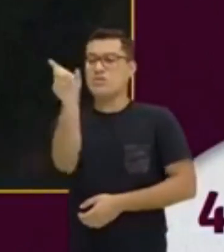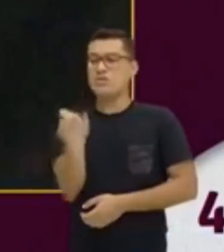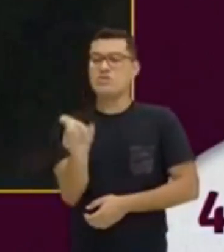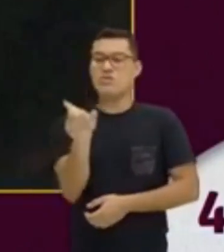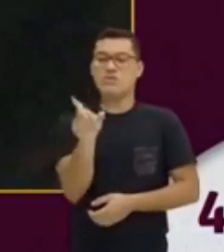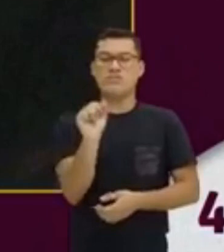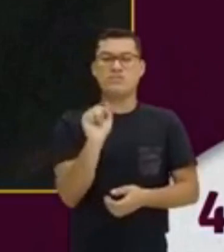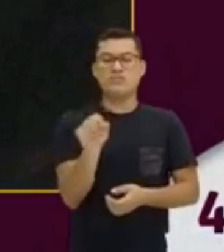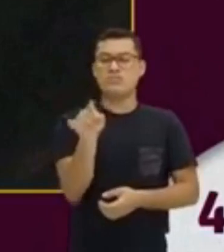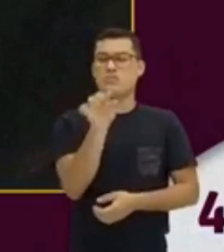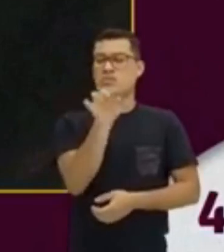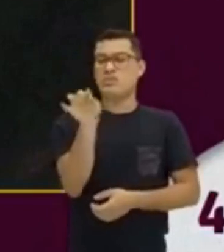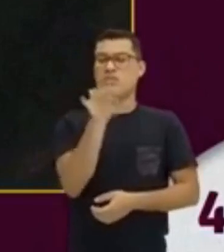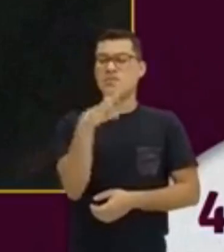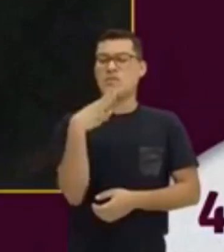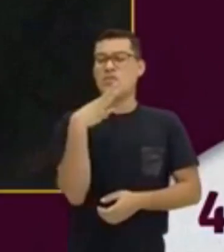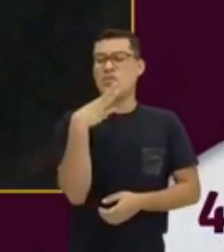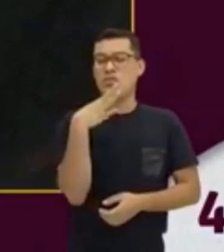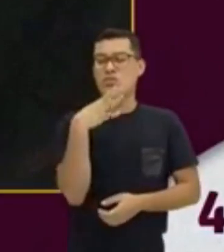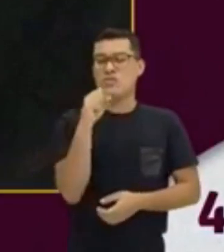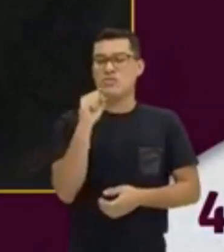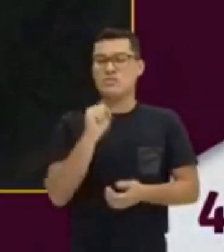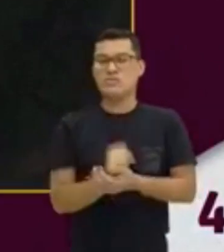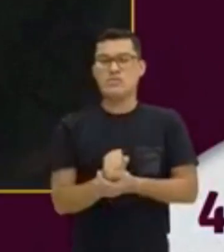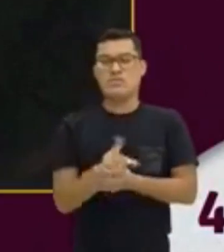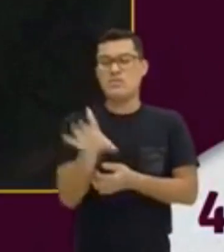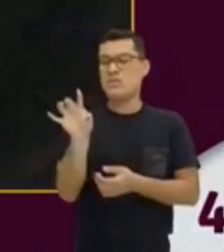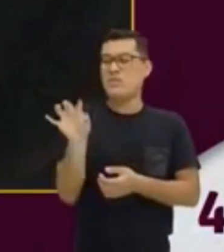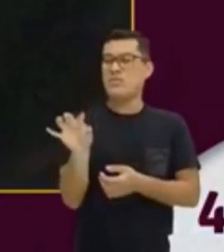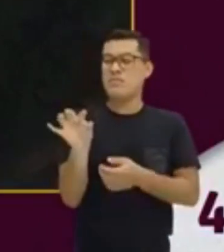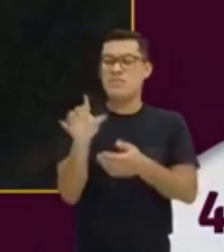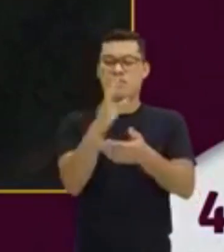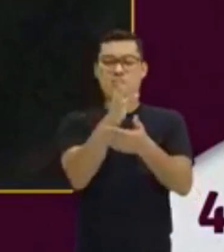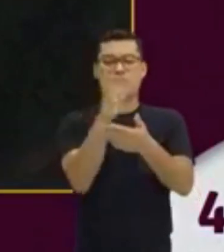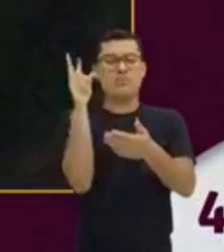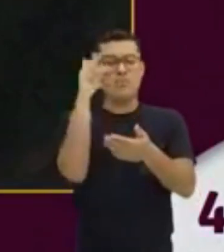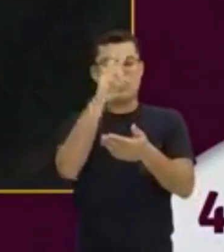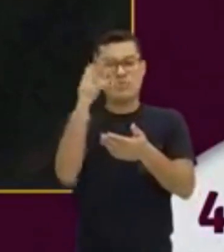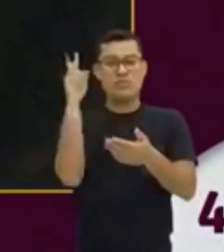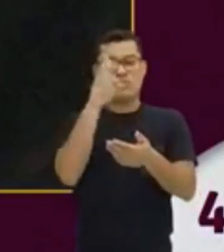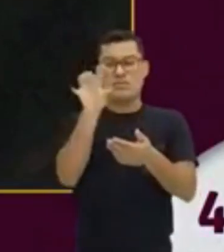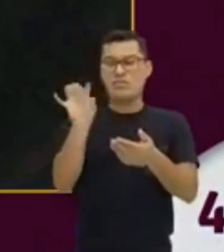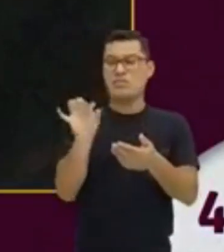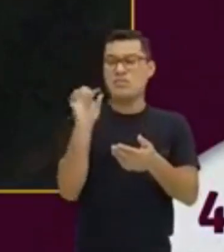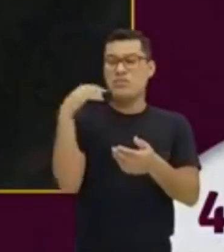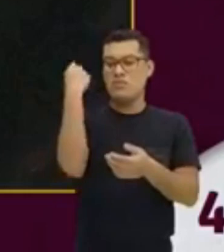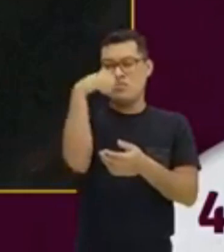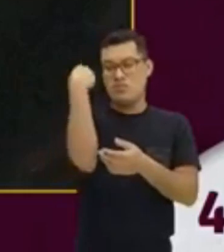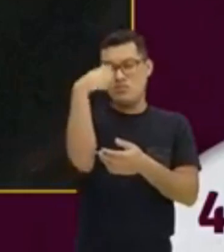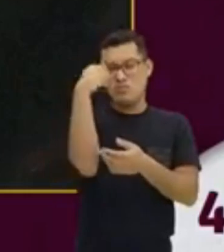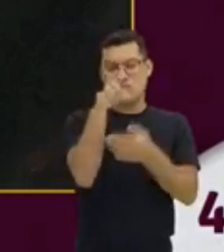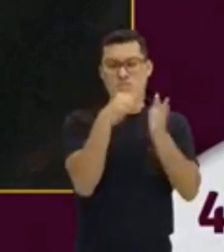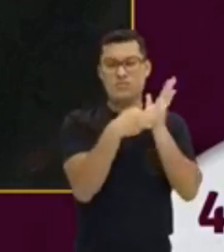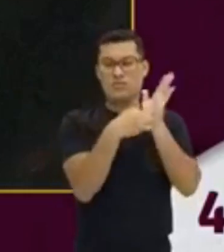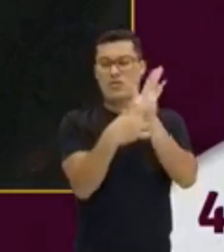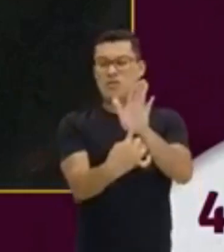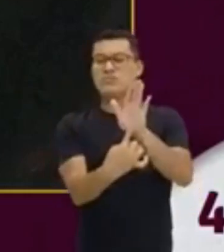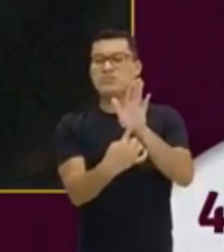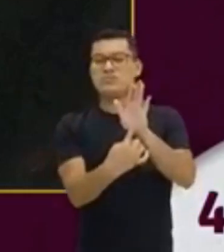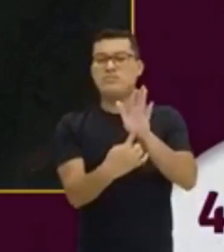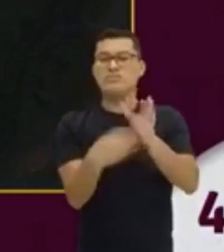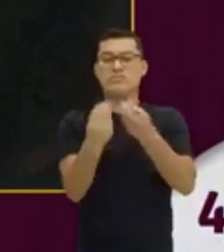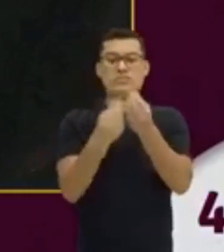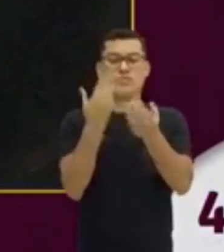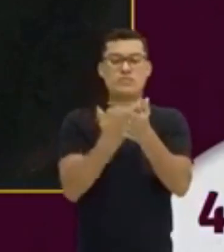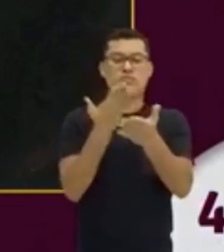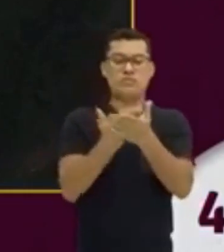Alguém conhece? Aqui uma pequena história dada pelo autor. Ele está se apresentando, como na primeira